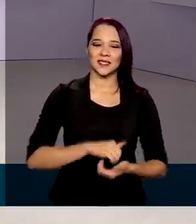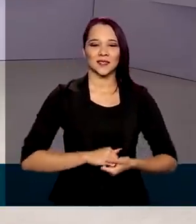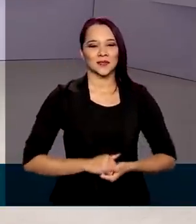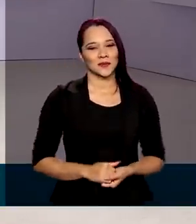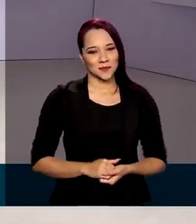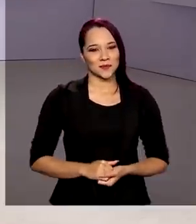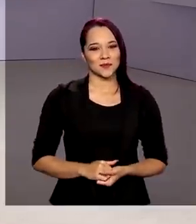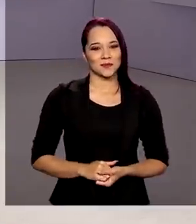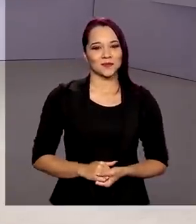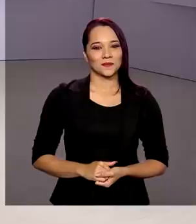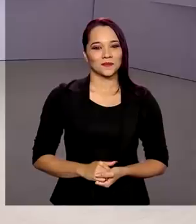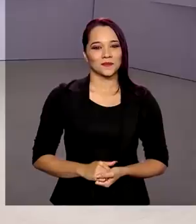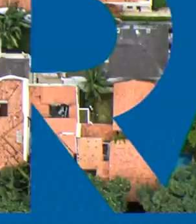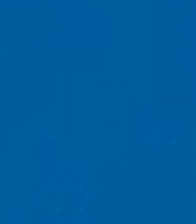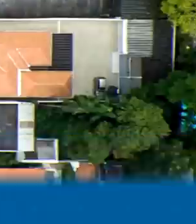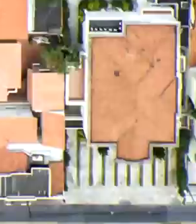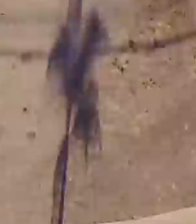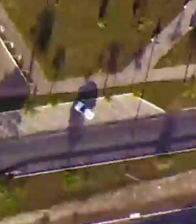próxima edição. Tchau!